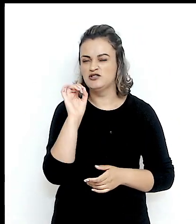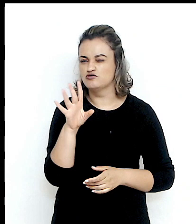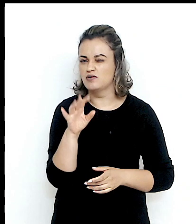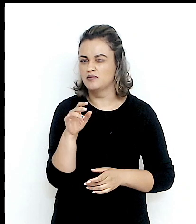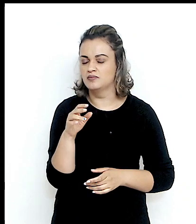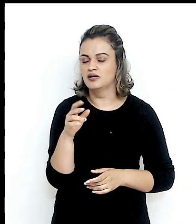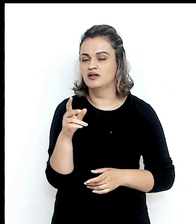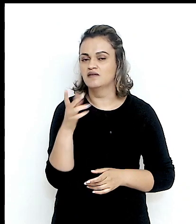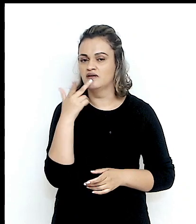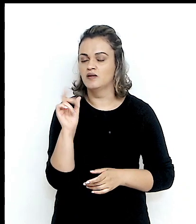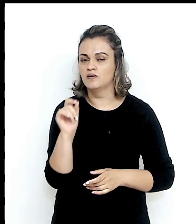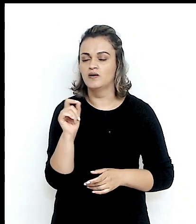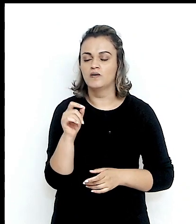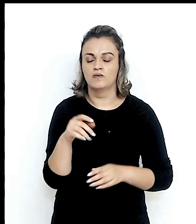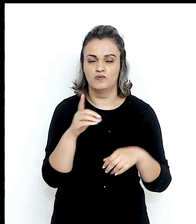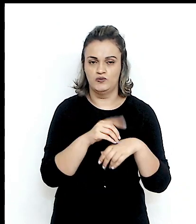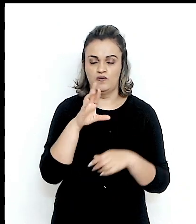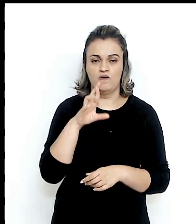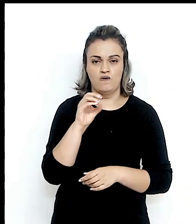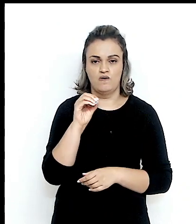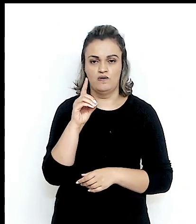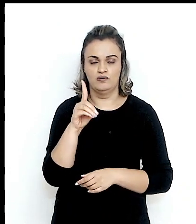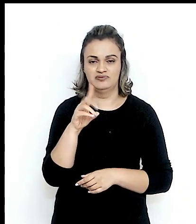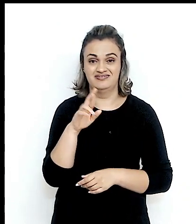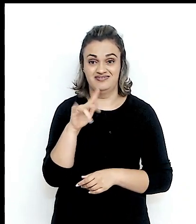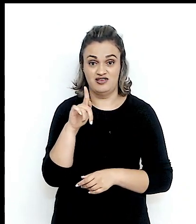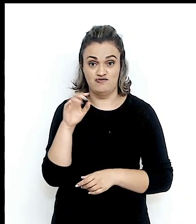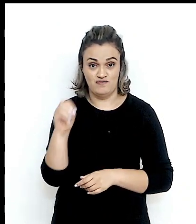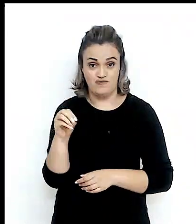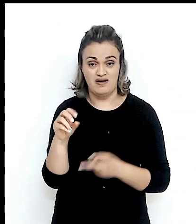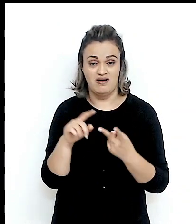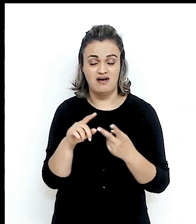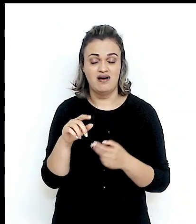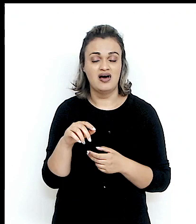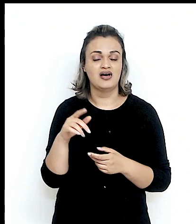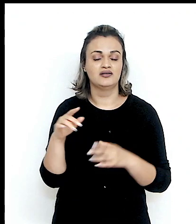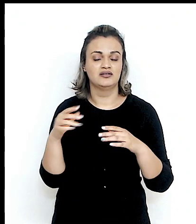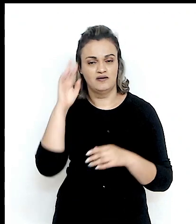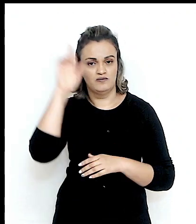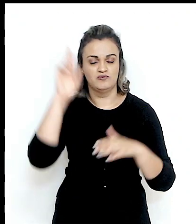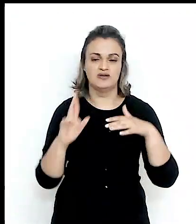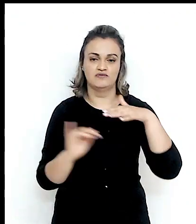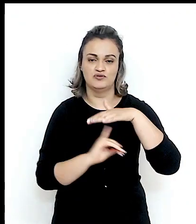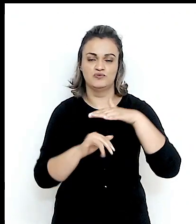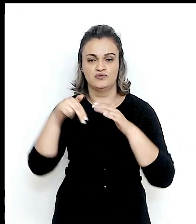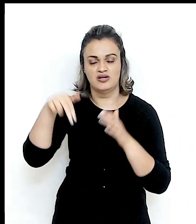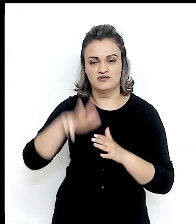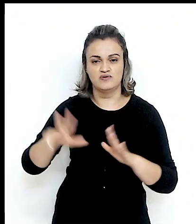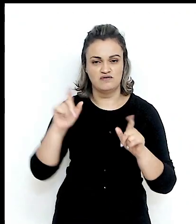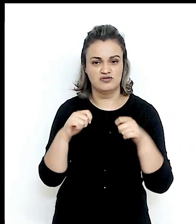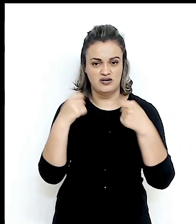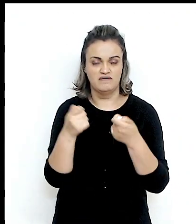ministra Cidia saber, o doutor Rodrigo Alejandro Cecim Baruto Torres, presidente do Instituto Nacional de Desenvolvimento e Defesa Social,